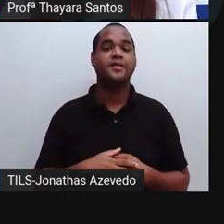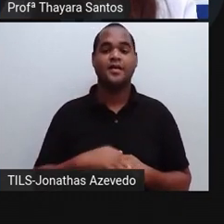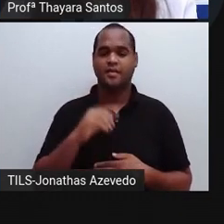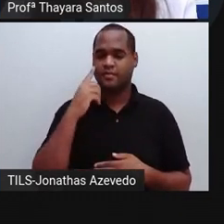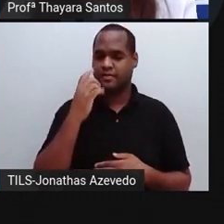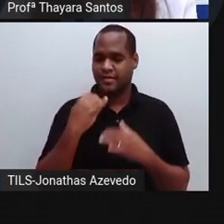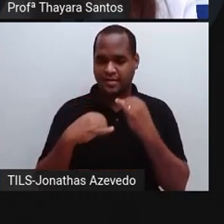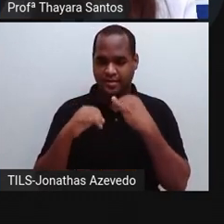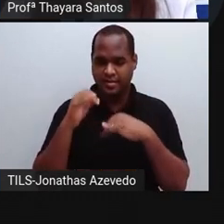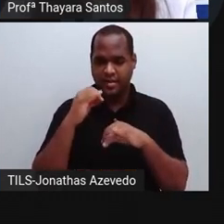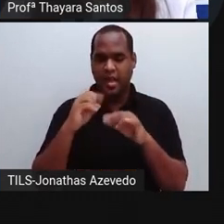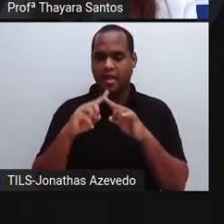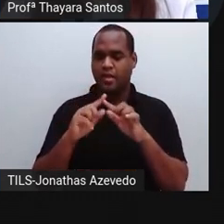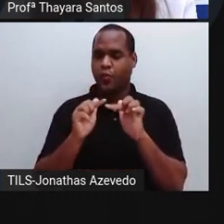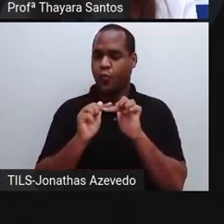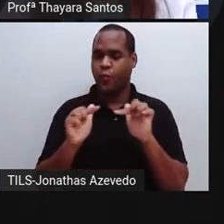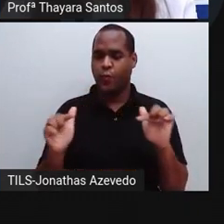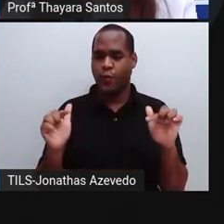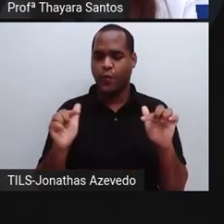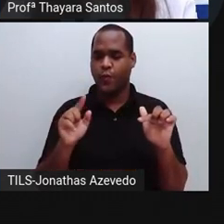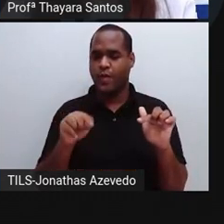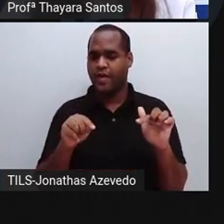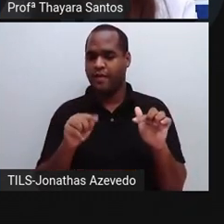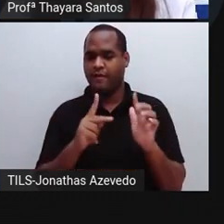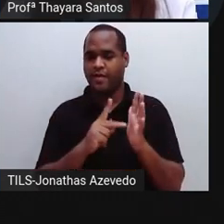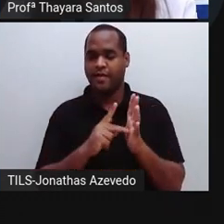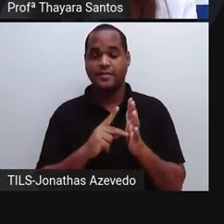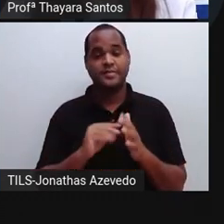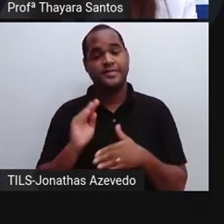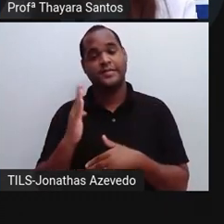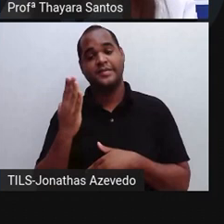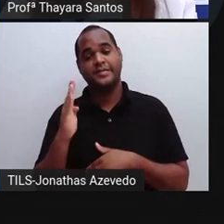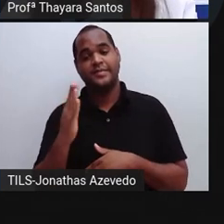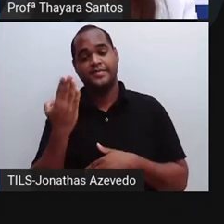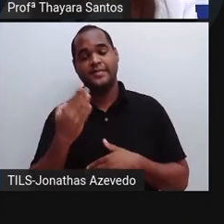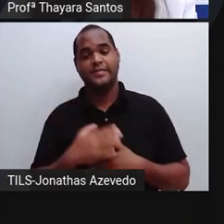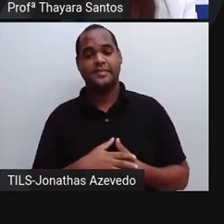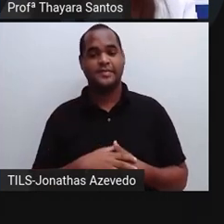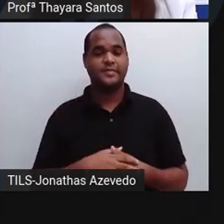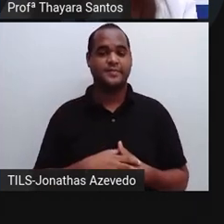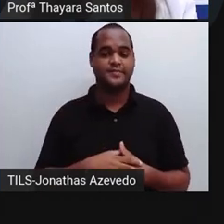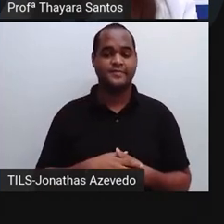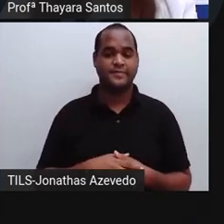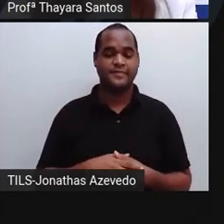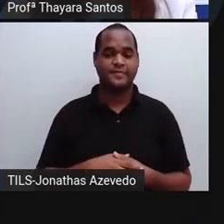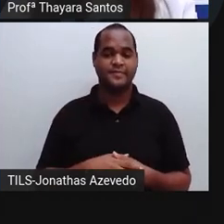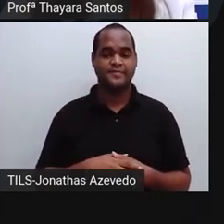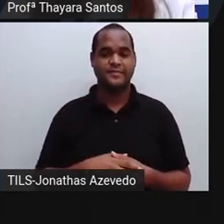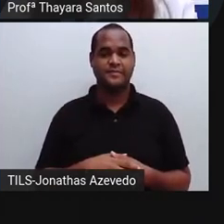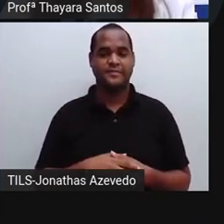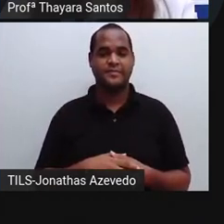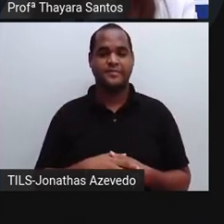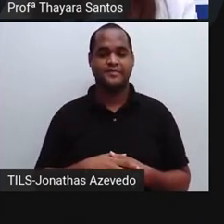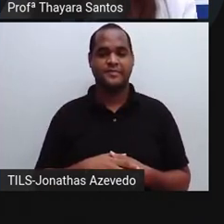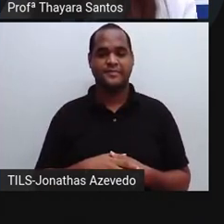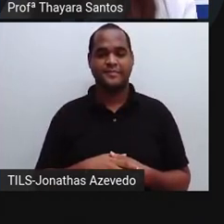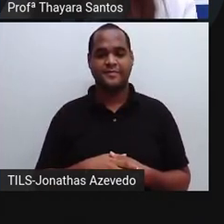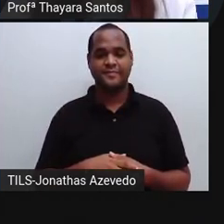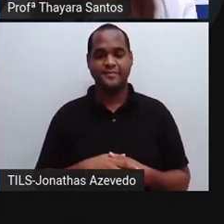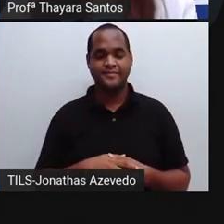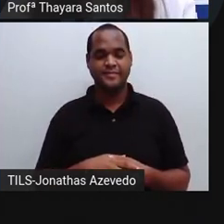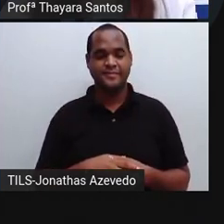carga elétrica dos nêutrons é negativa. Eu acho que é verdadeira. Errei. É falsa.